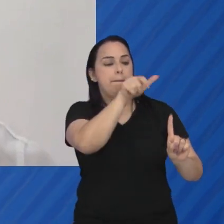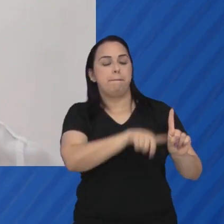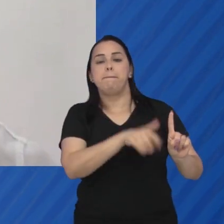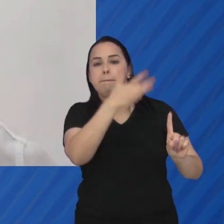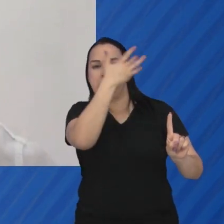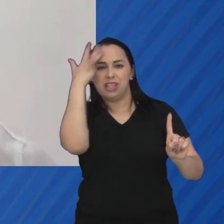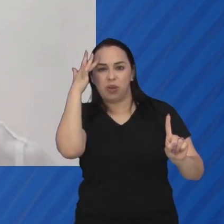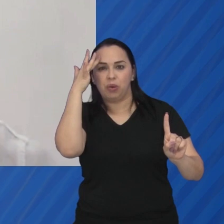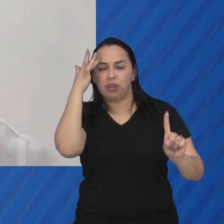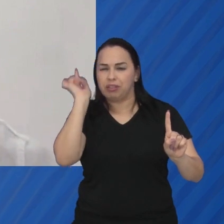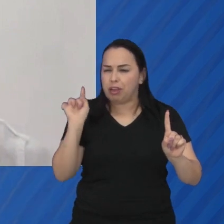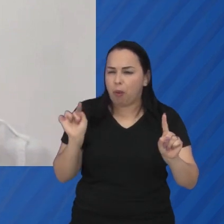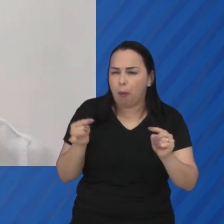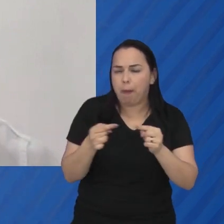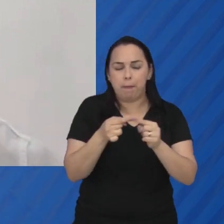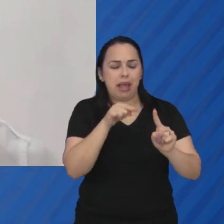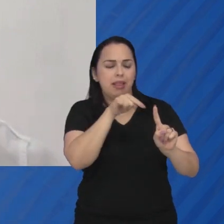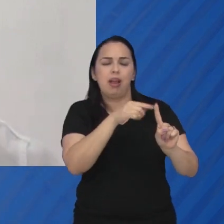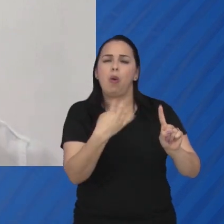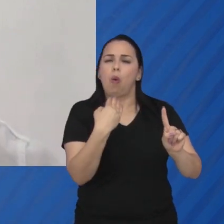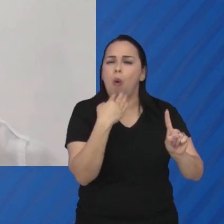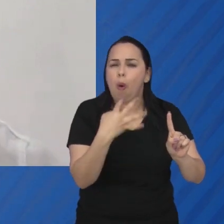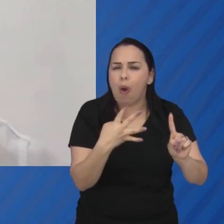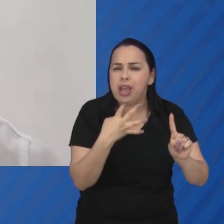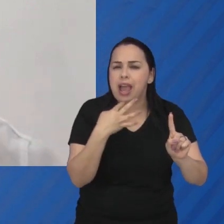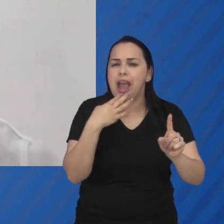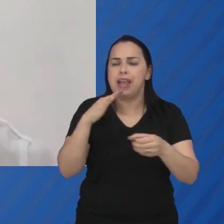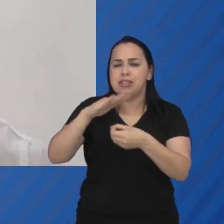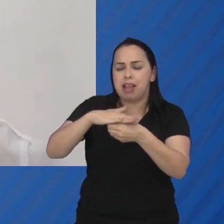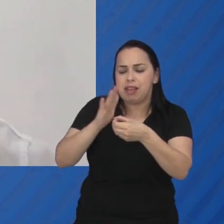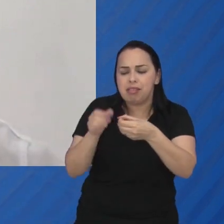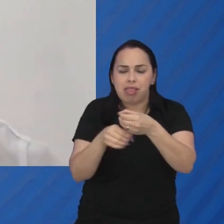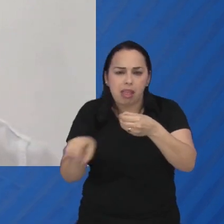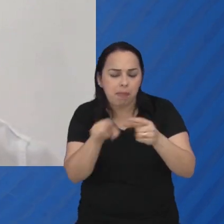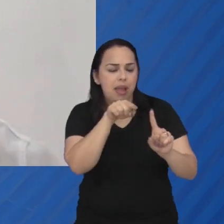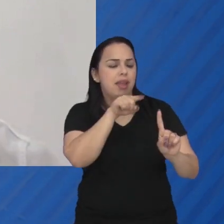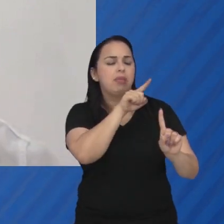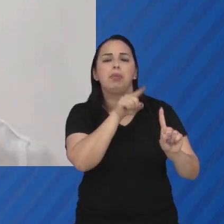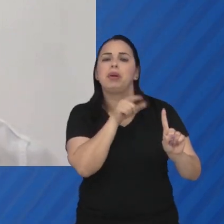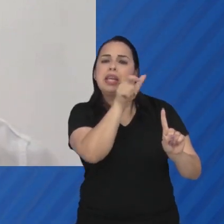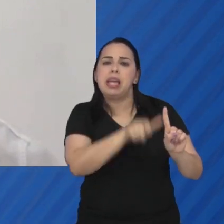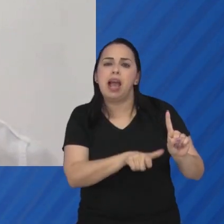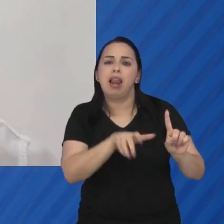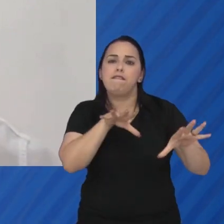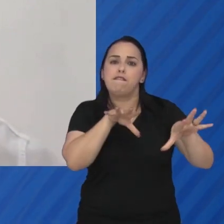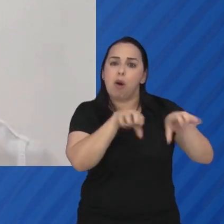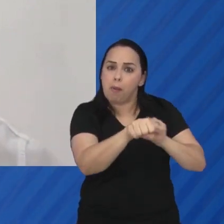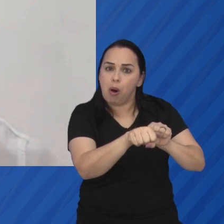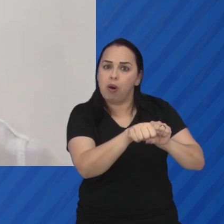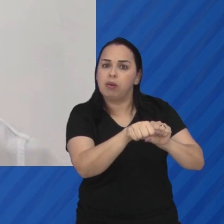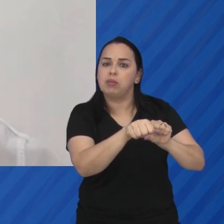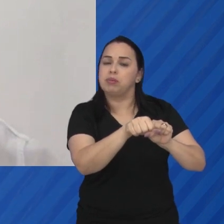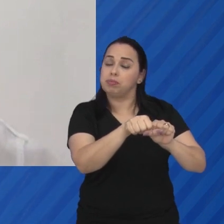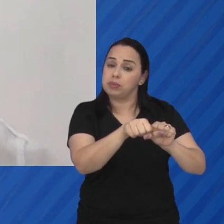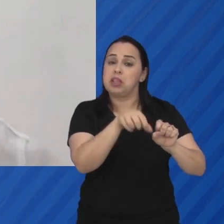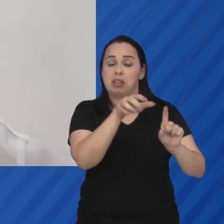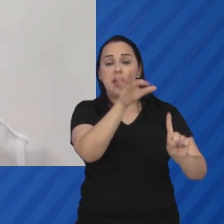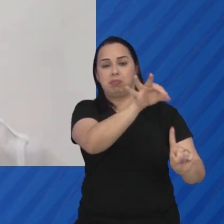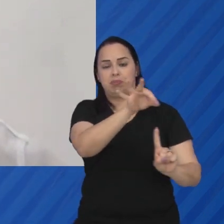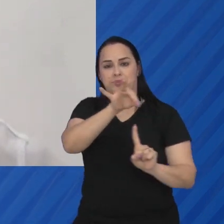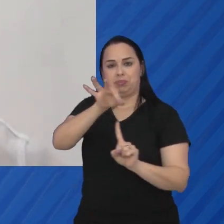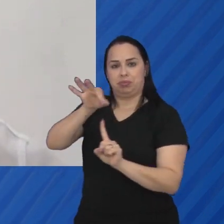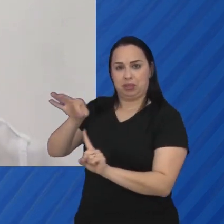se a gente tem uma pessoa com um perfil que conhece de saneamento e tem uma formação ligada, geralmente os